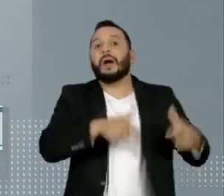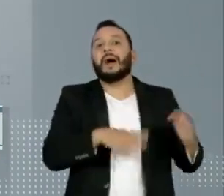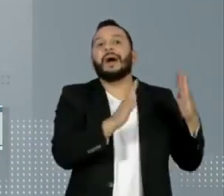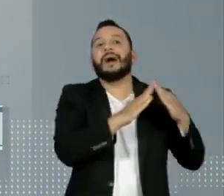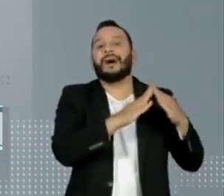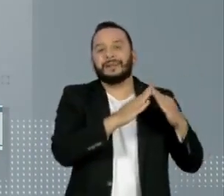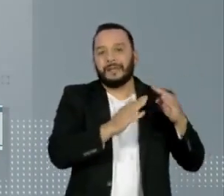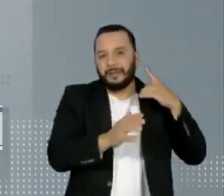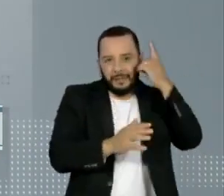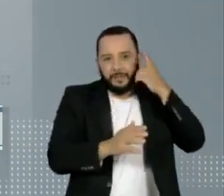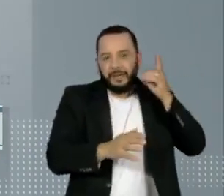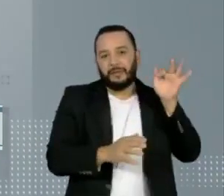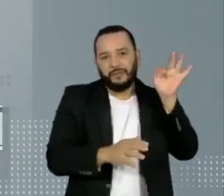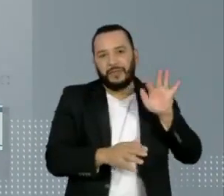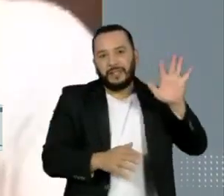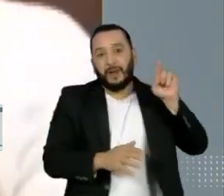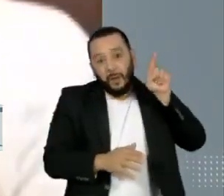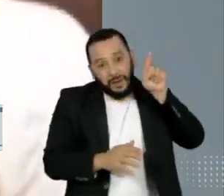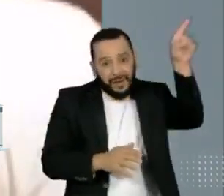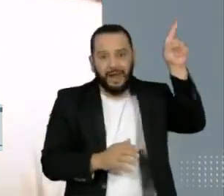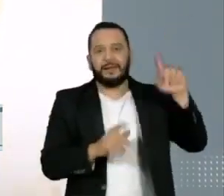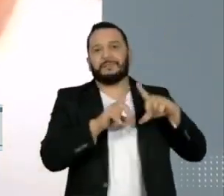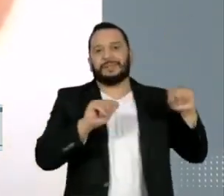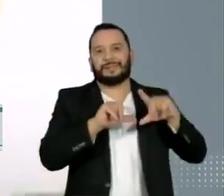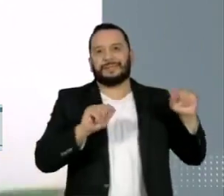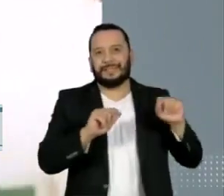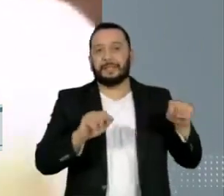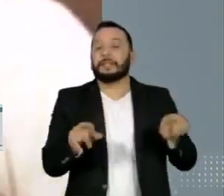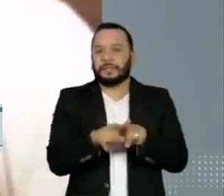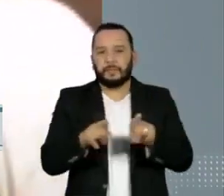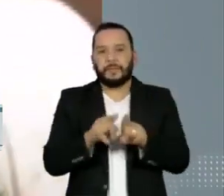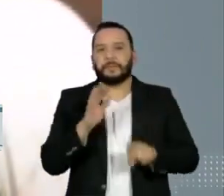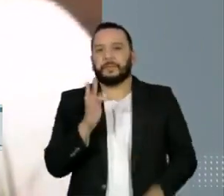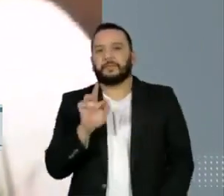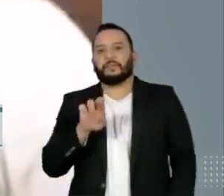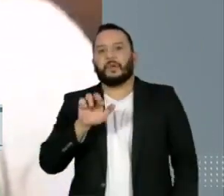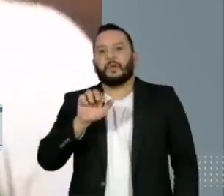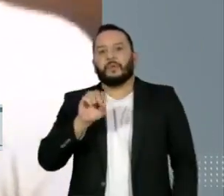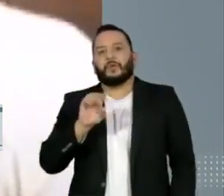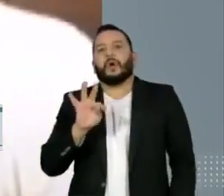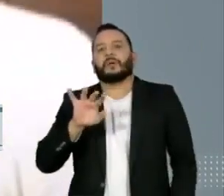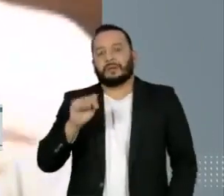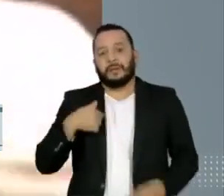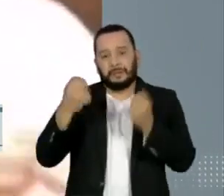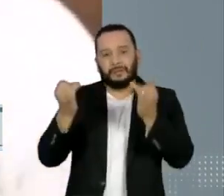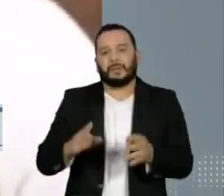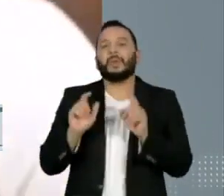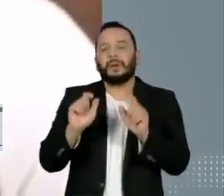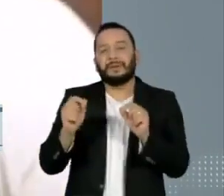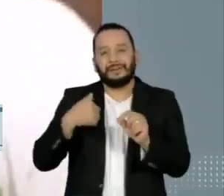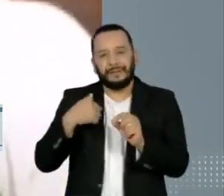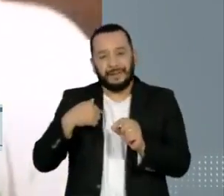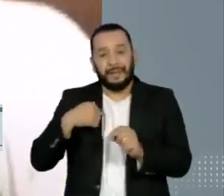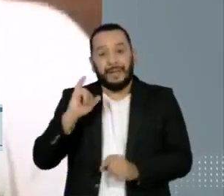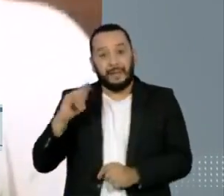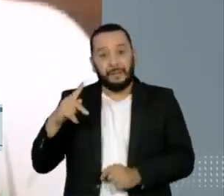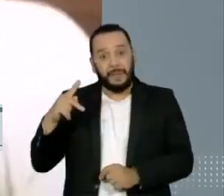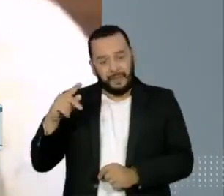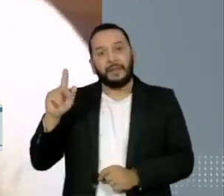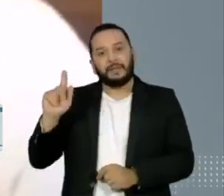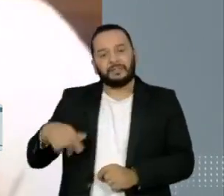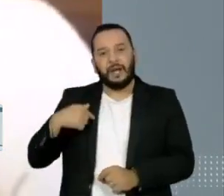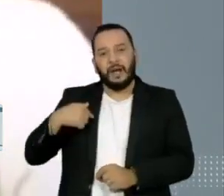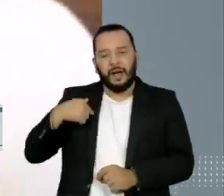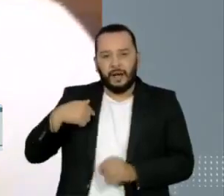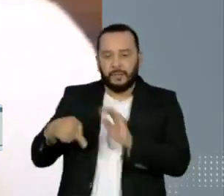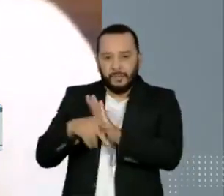residência do deputado federal em Brasília. Ainda segundo Frota, IPs ligados ao vereador Carlos Bolsonaro, irmão de Eduardo e filho do